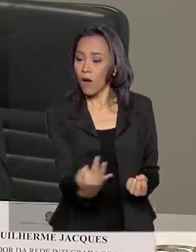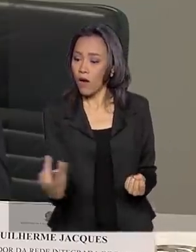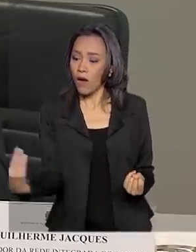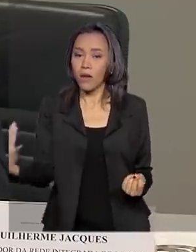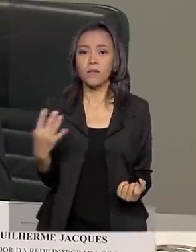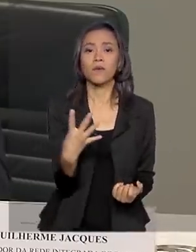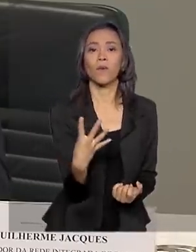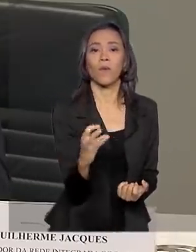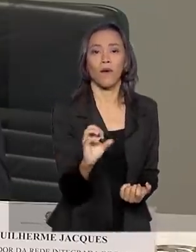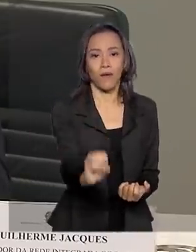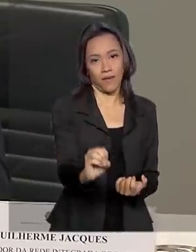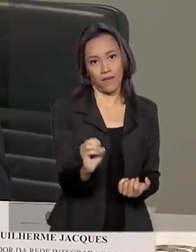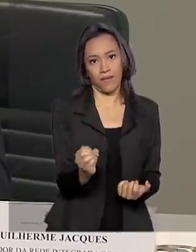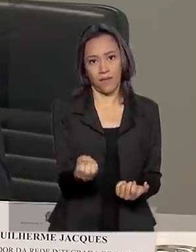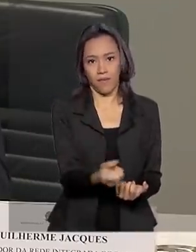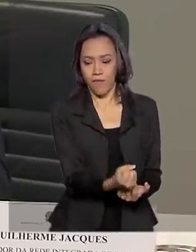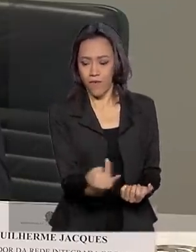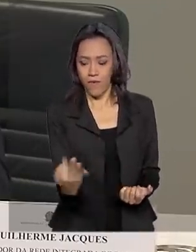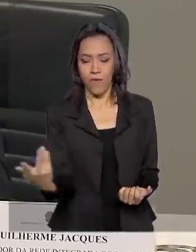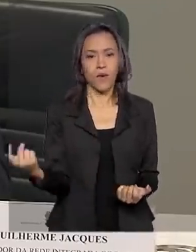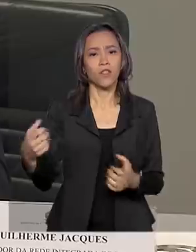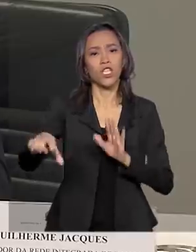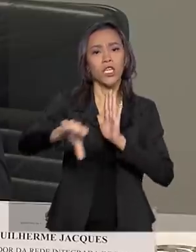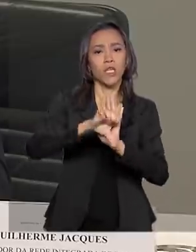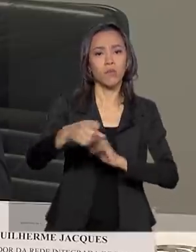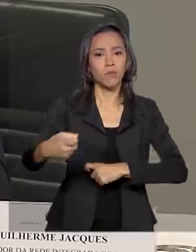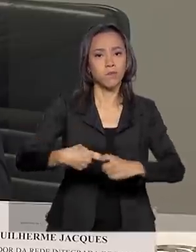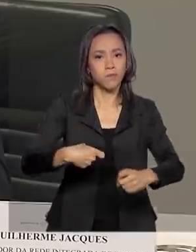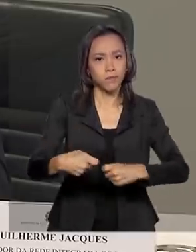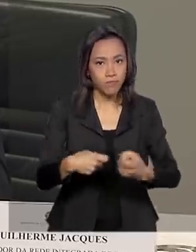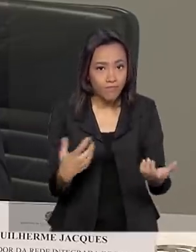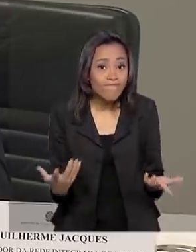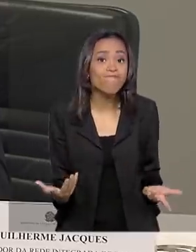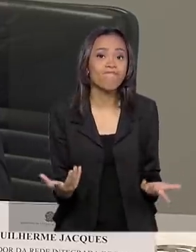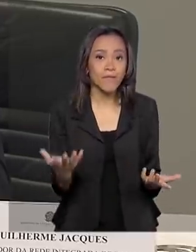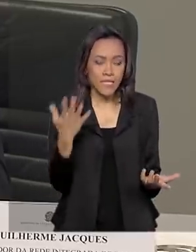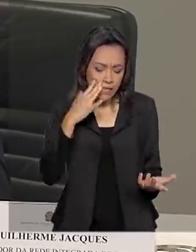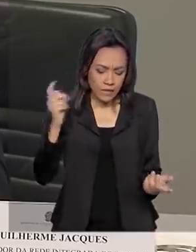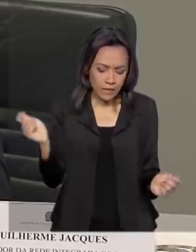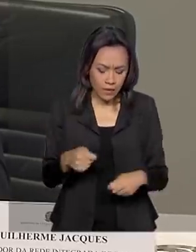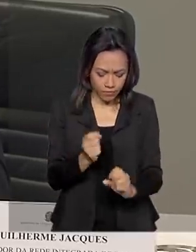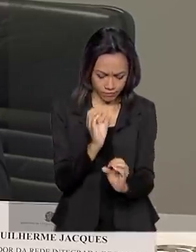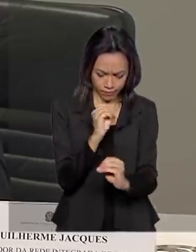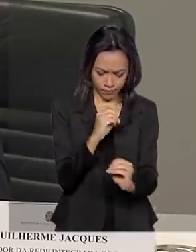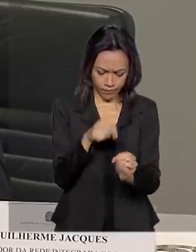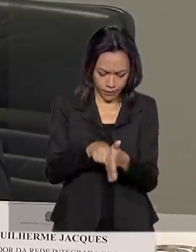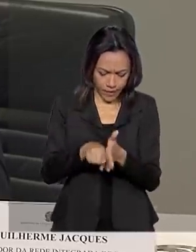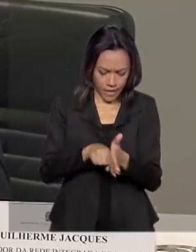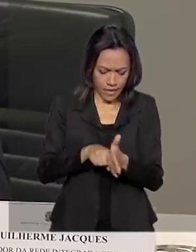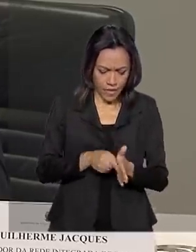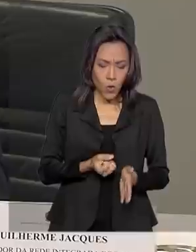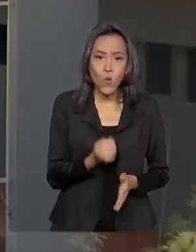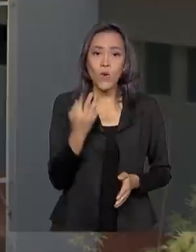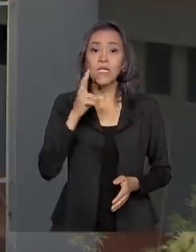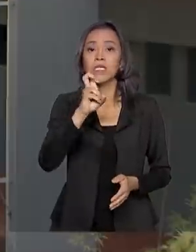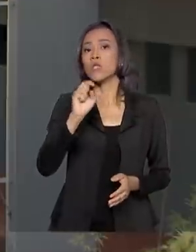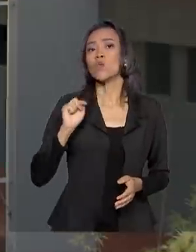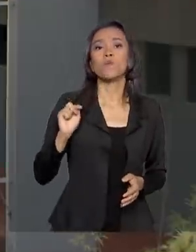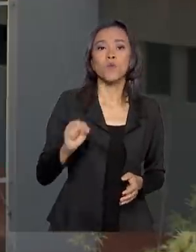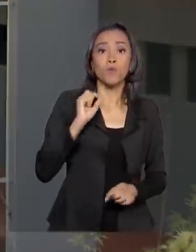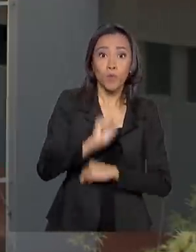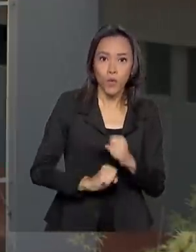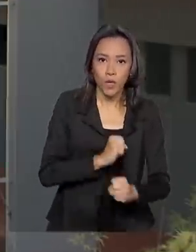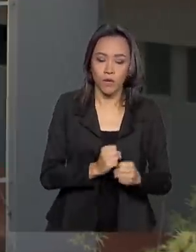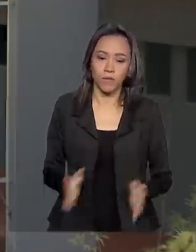de crimes sexuais e com uma capacidade de análise de mais de 5 mil vestígios por ano. Quando uma